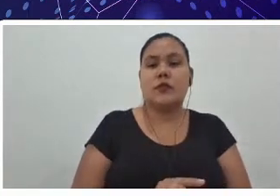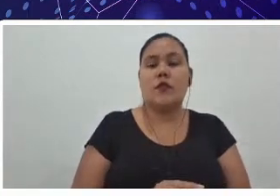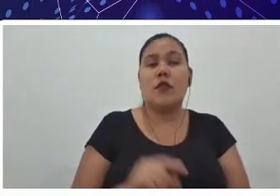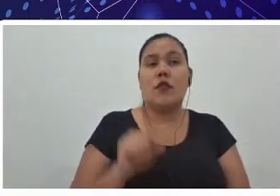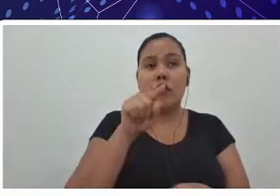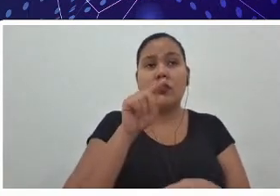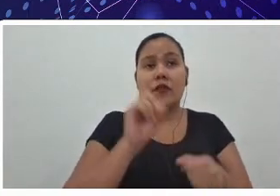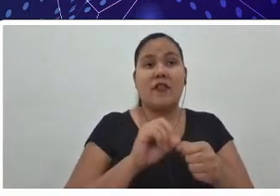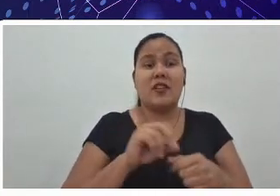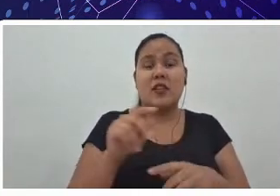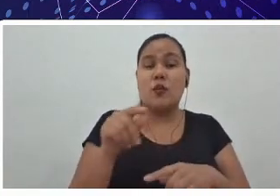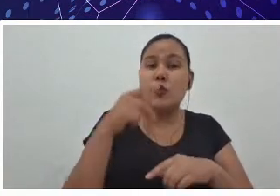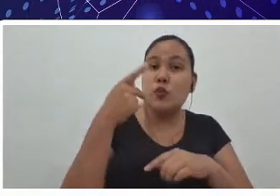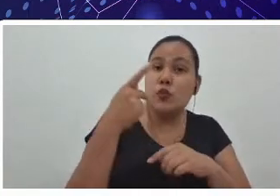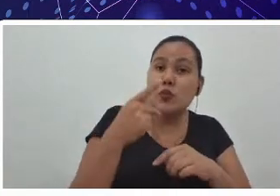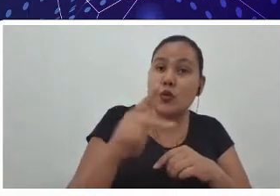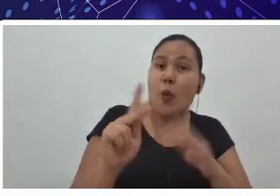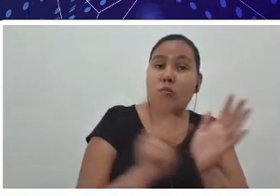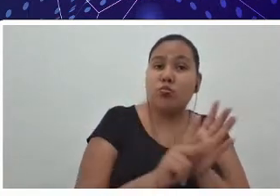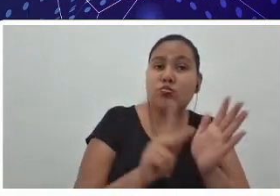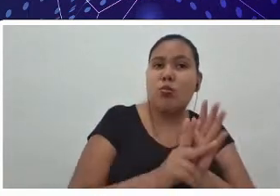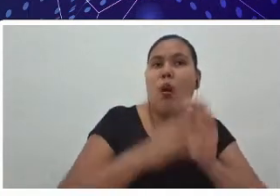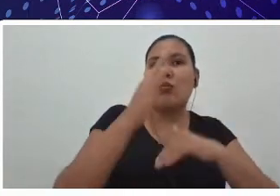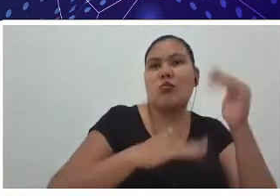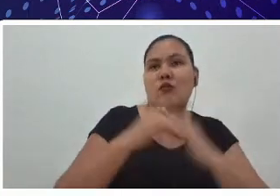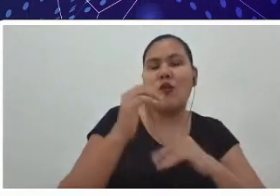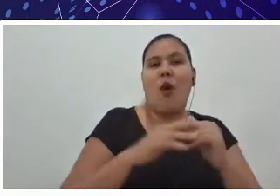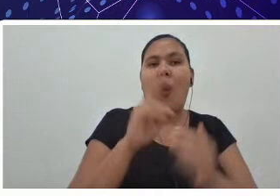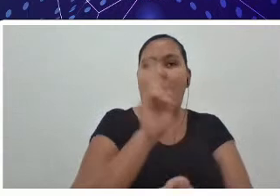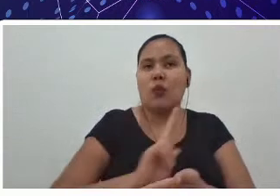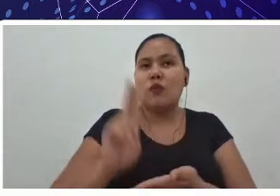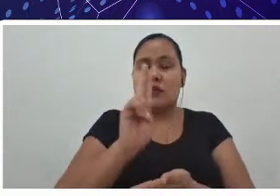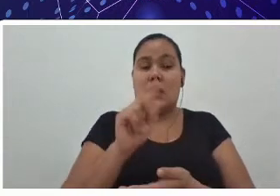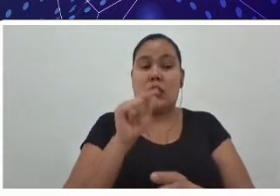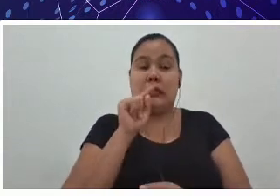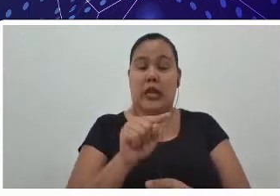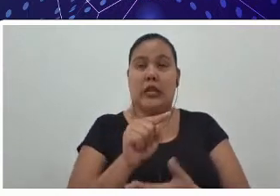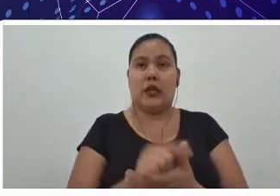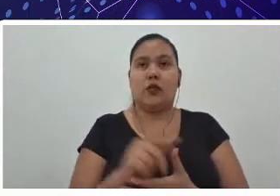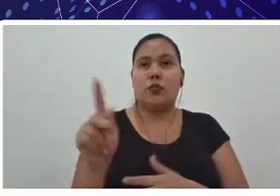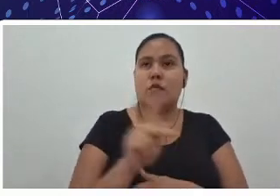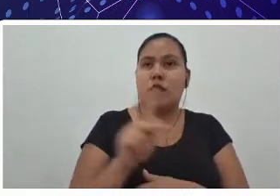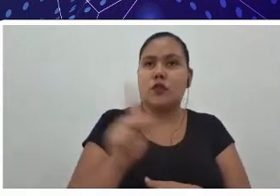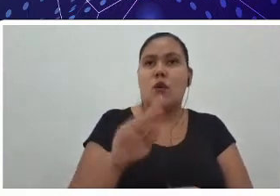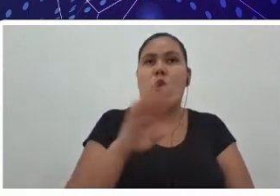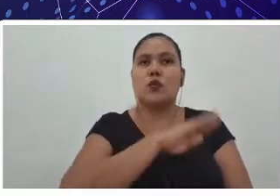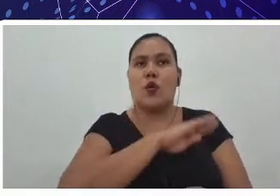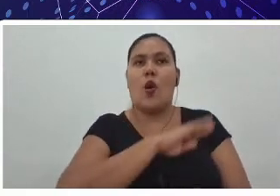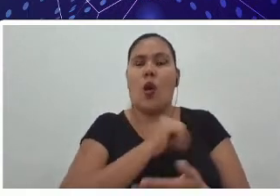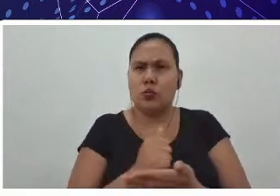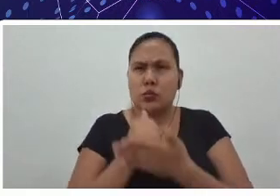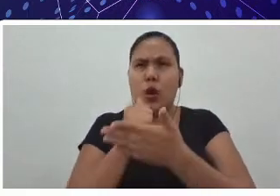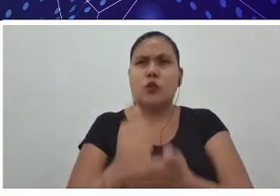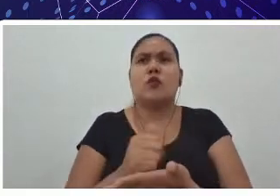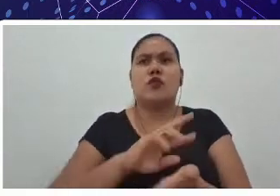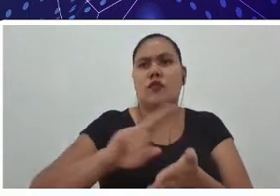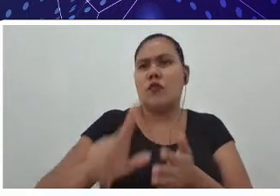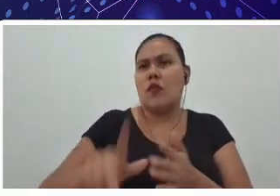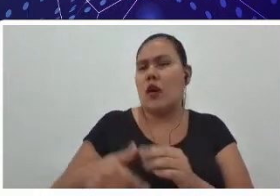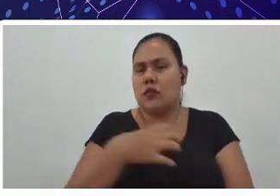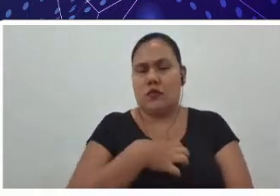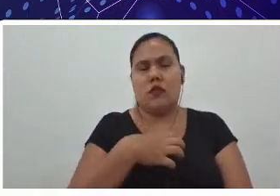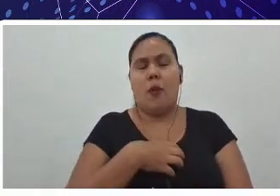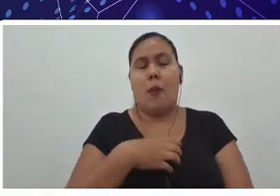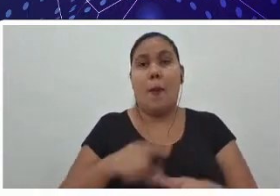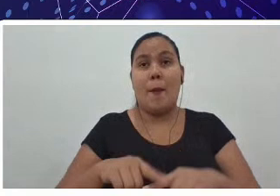profissional, a universidade está aí, os professores, os colegas te ajudam de várias formas, mas